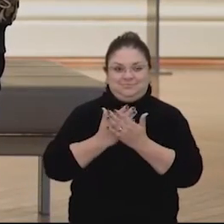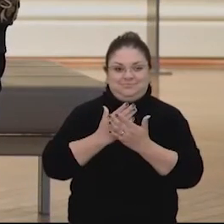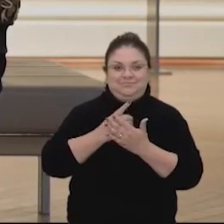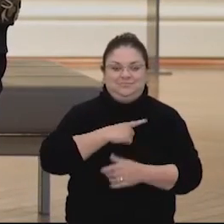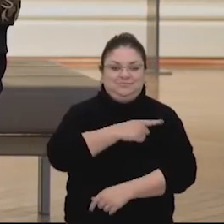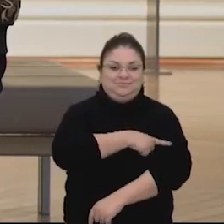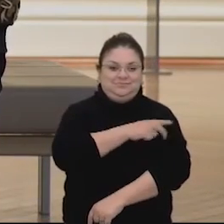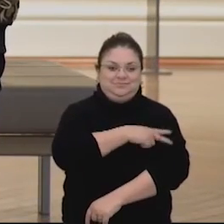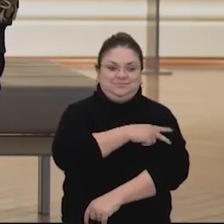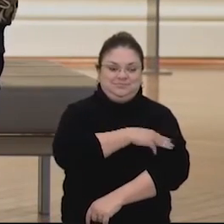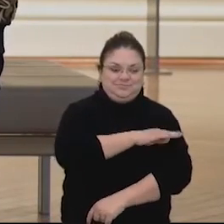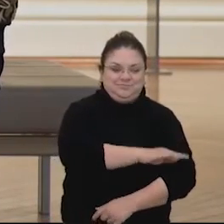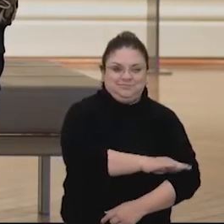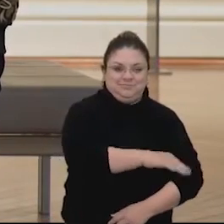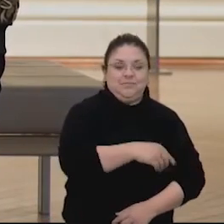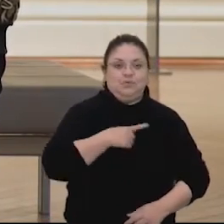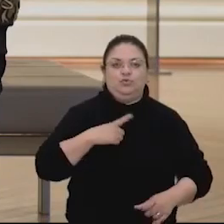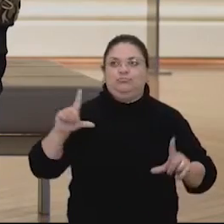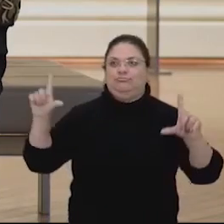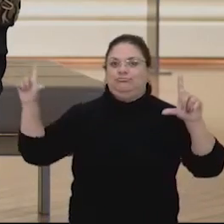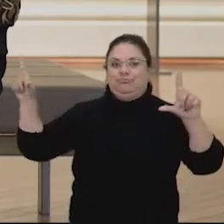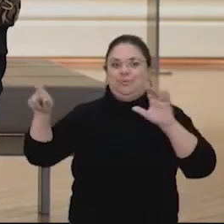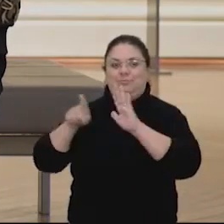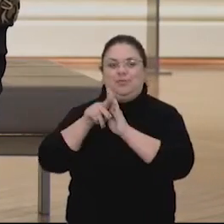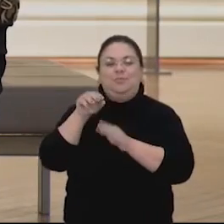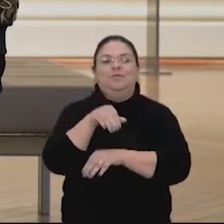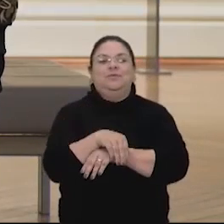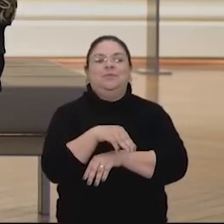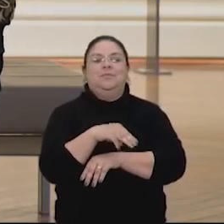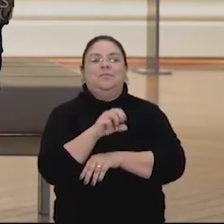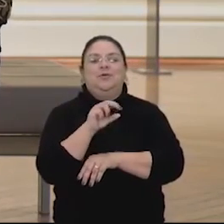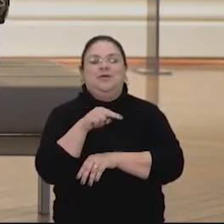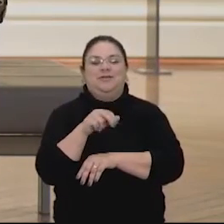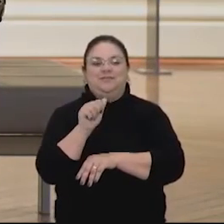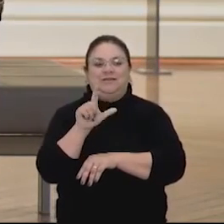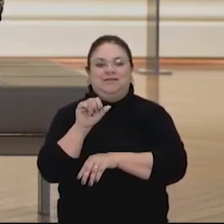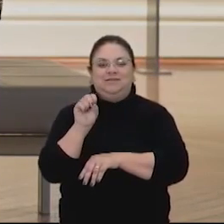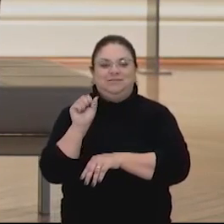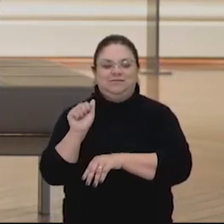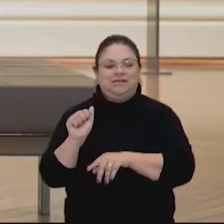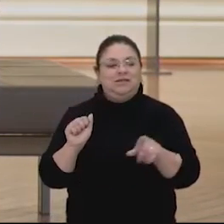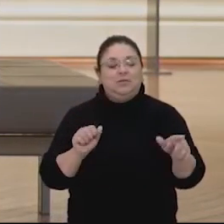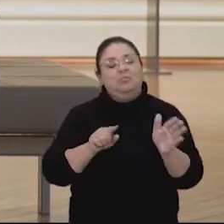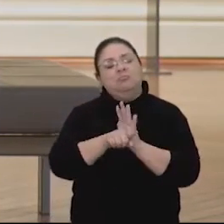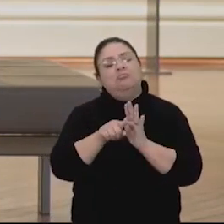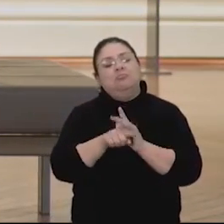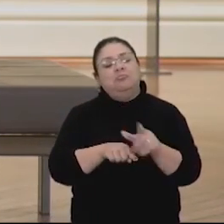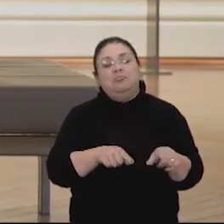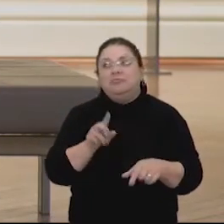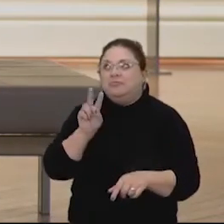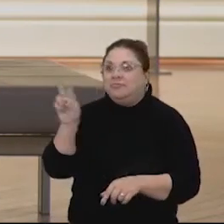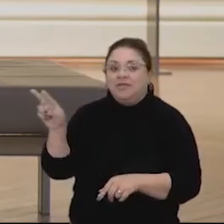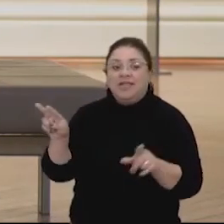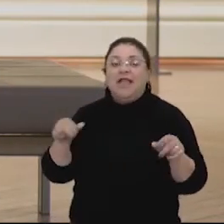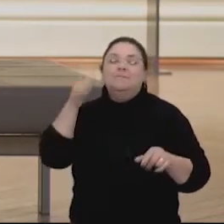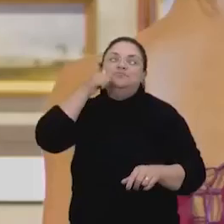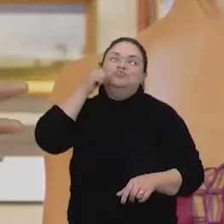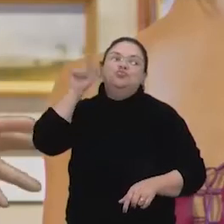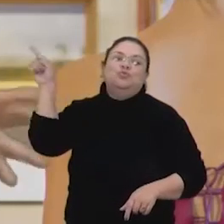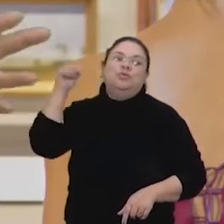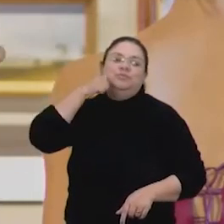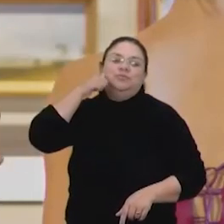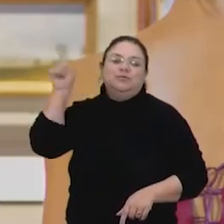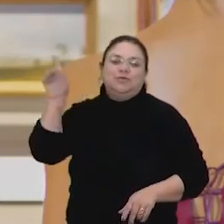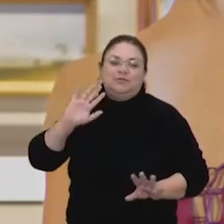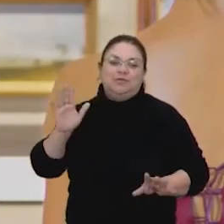Então, eu tinha uma tela grandona da Mona Lisa que eu mandei imprimir e eu fazia eles pensarem. O que que tem? Primeira coisa que eles viram, ah, moça, moça, moça,